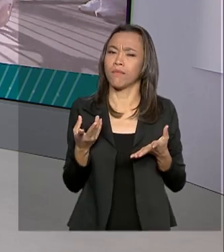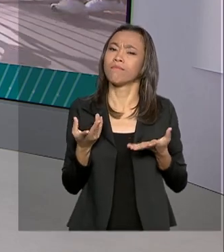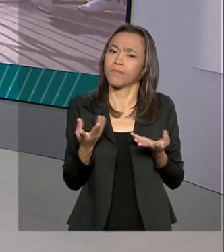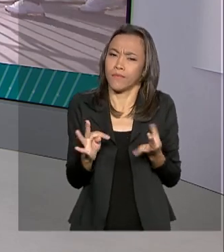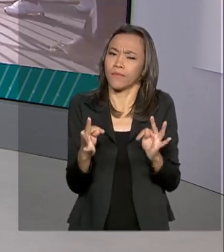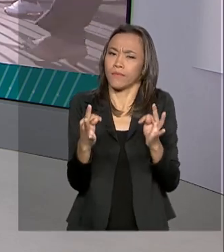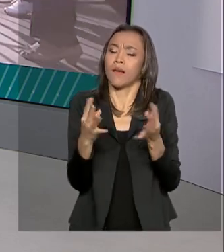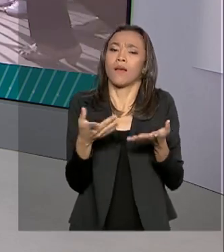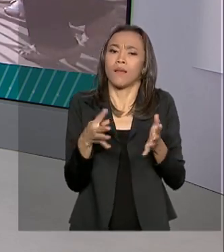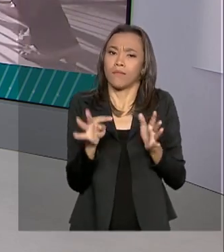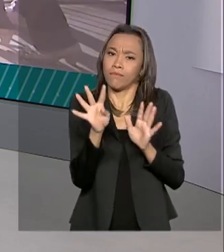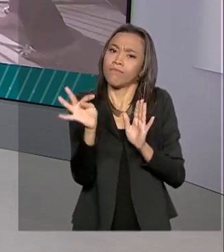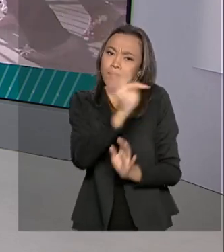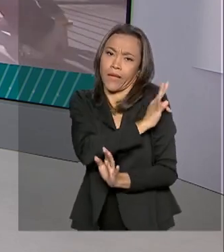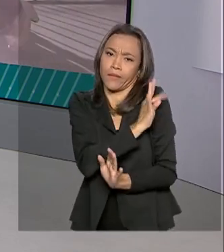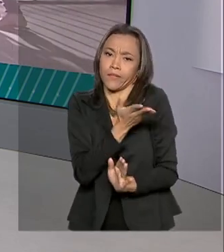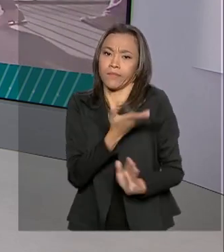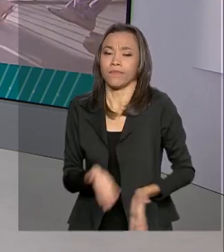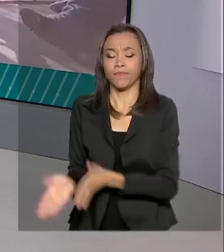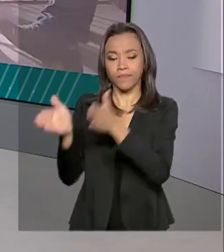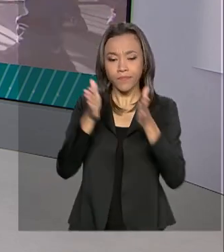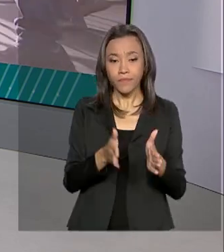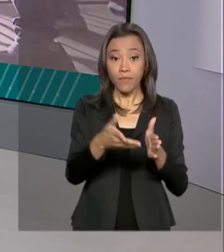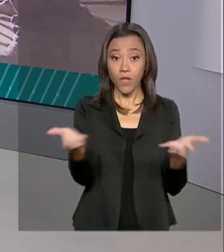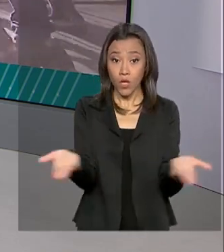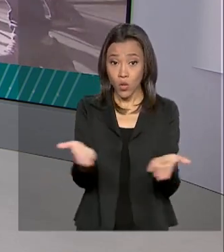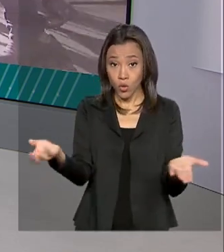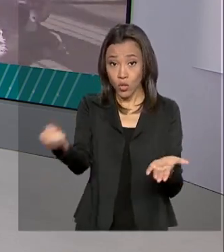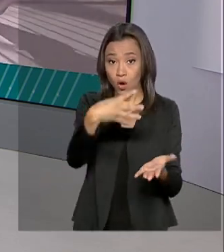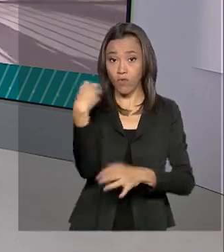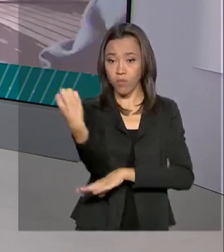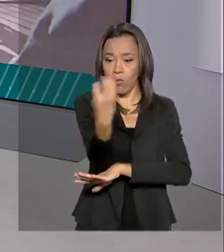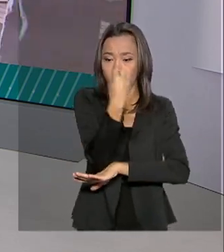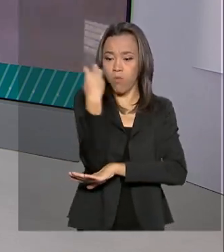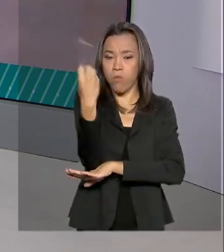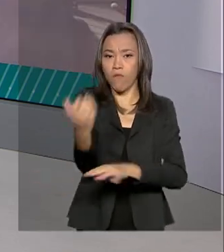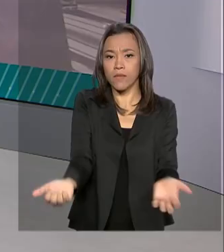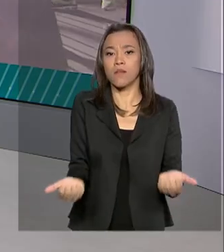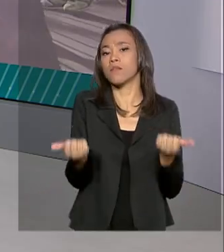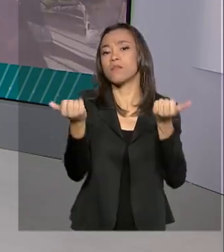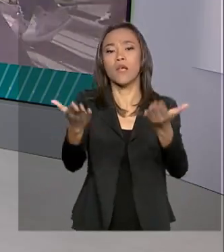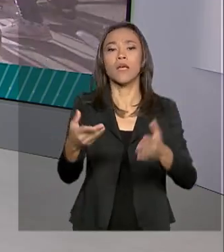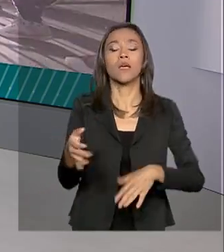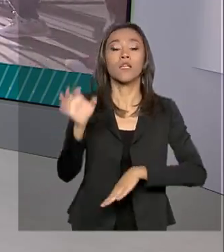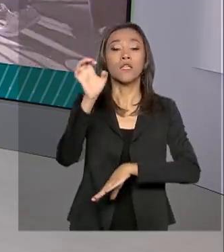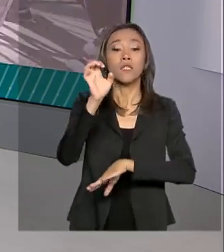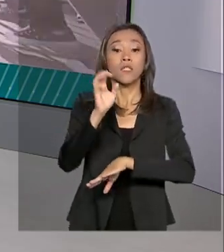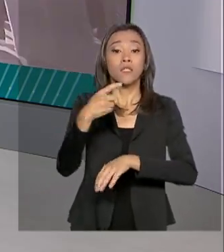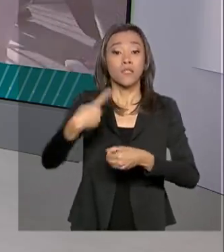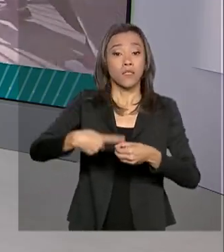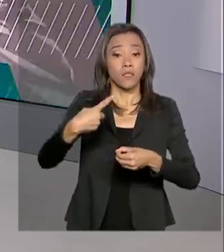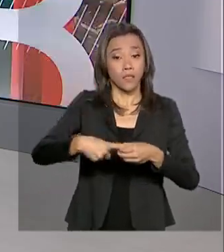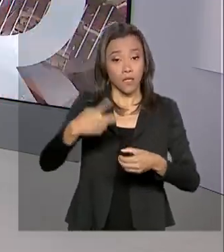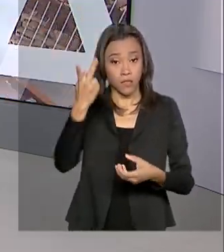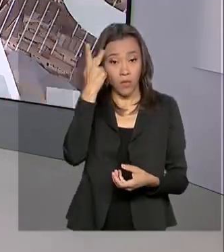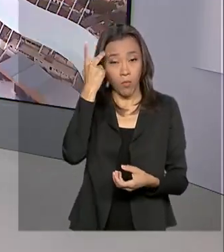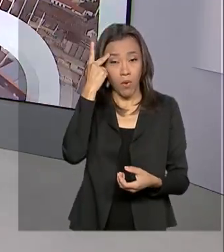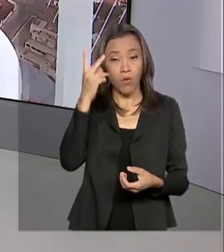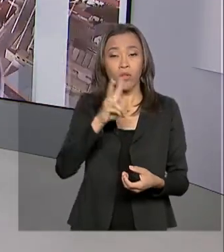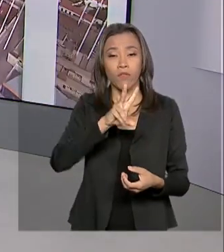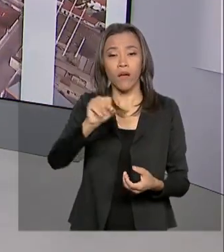E hoje, novas ambulâncias do SAMU vão ser entregues às cidades do estado de São Paulo, que vão beneficiar